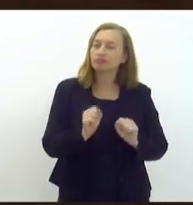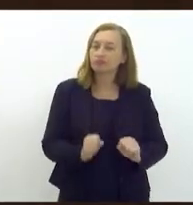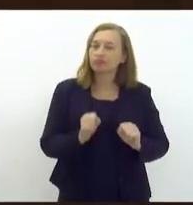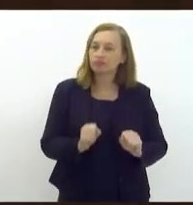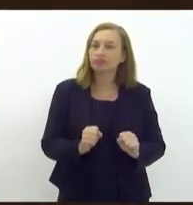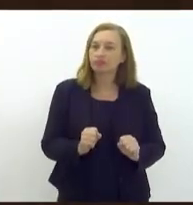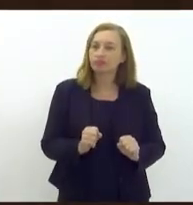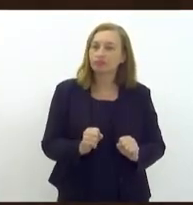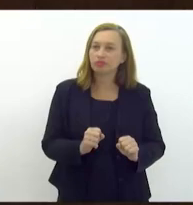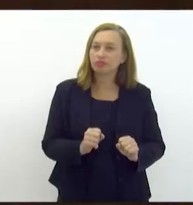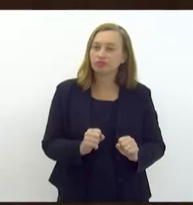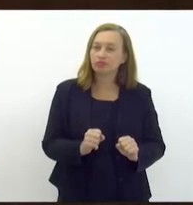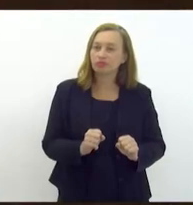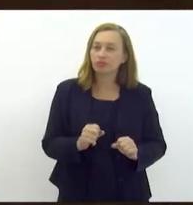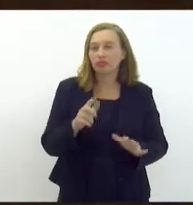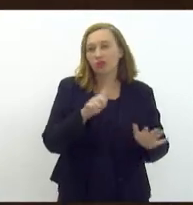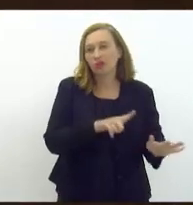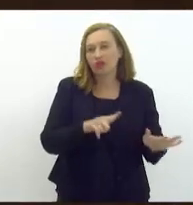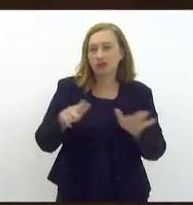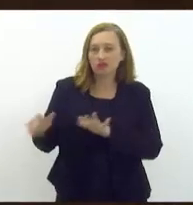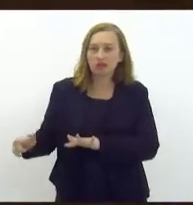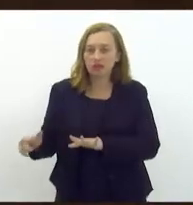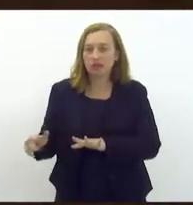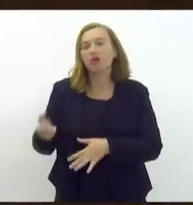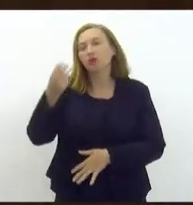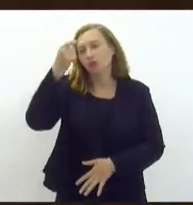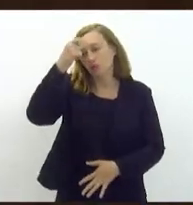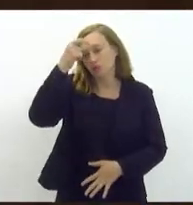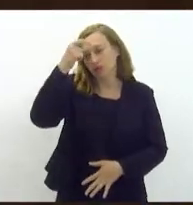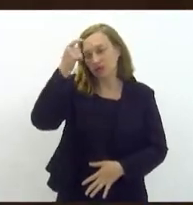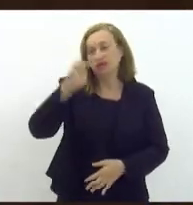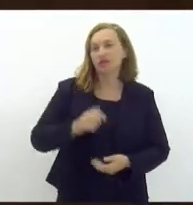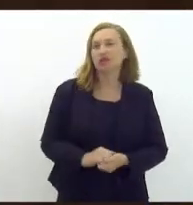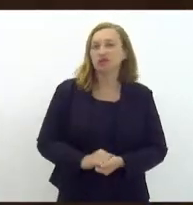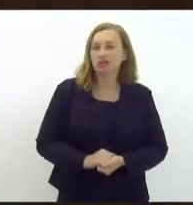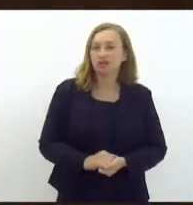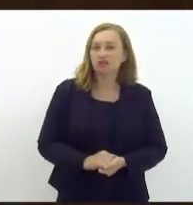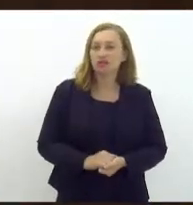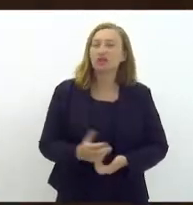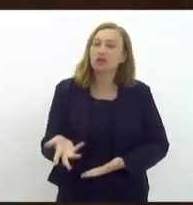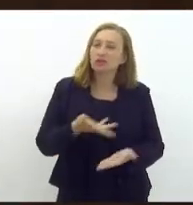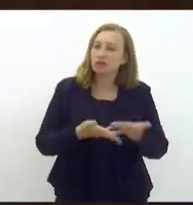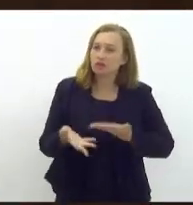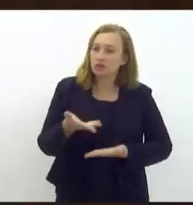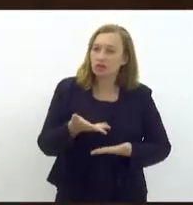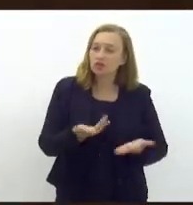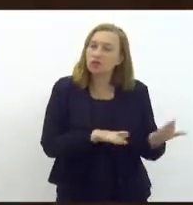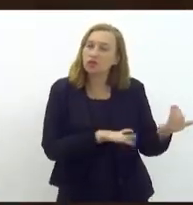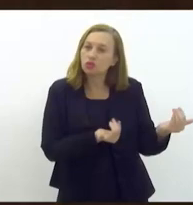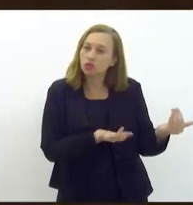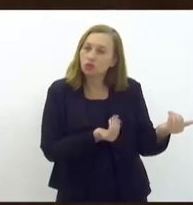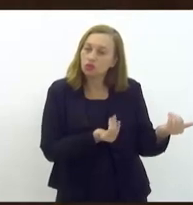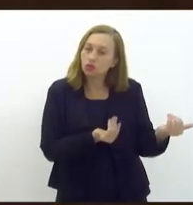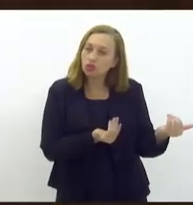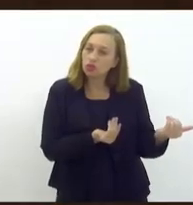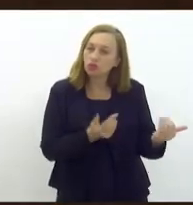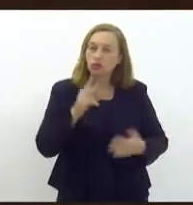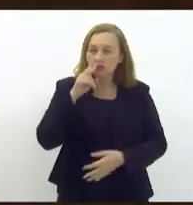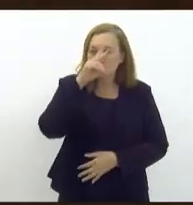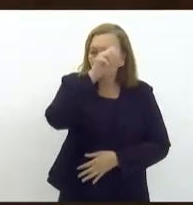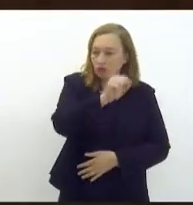estabelecer a semana da conscientização da participação dos jovens, do